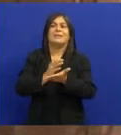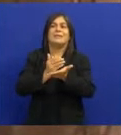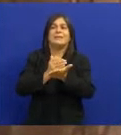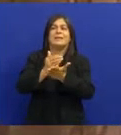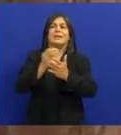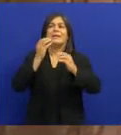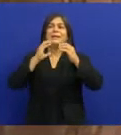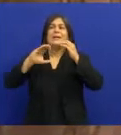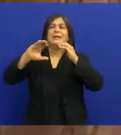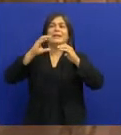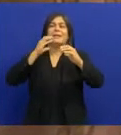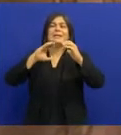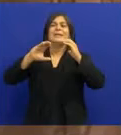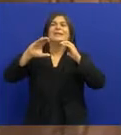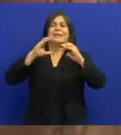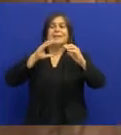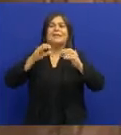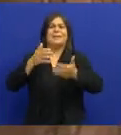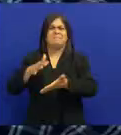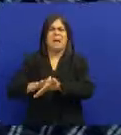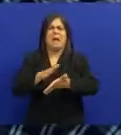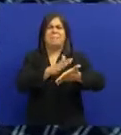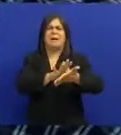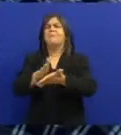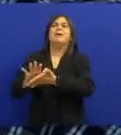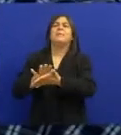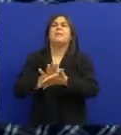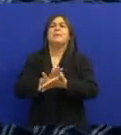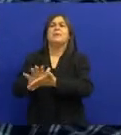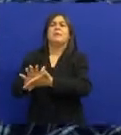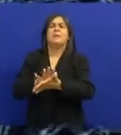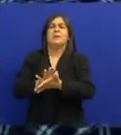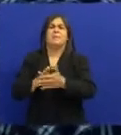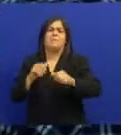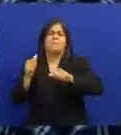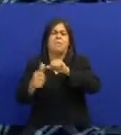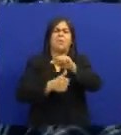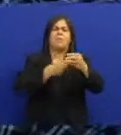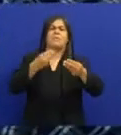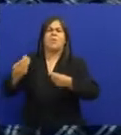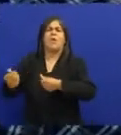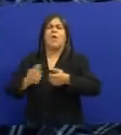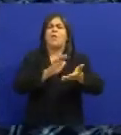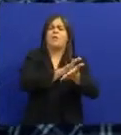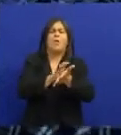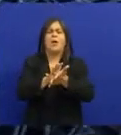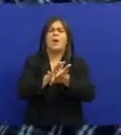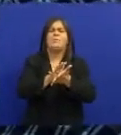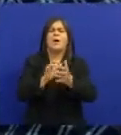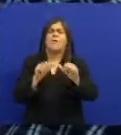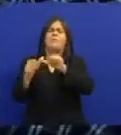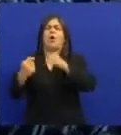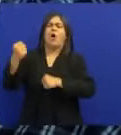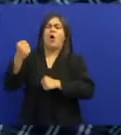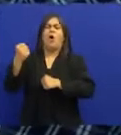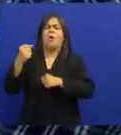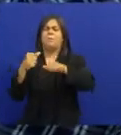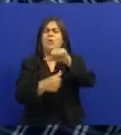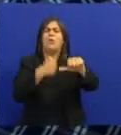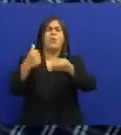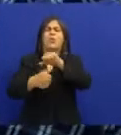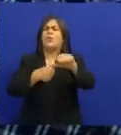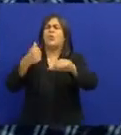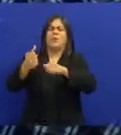Começava a cantar O samba E transformava O samba em forró E transformava Forró em samba